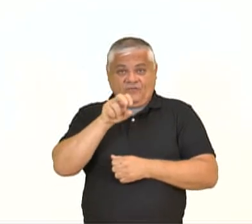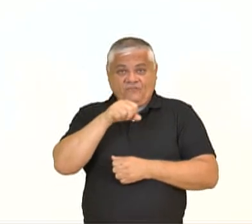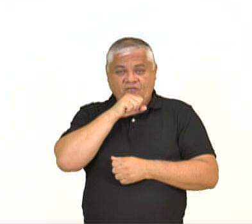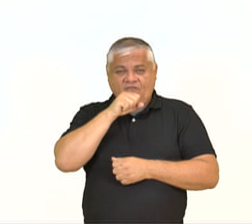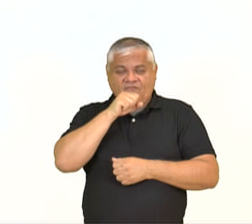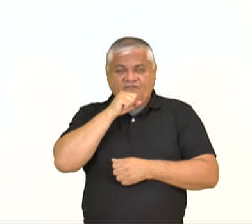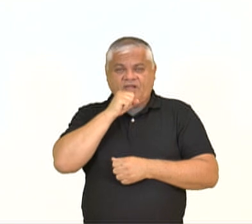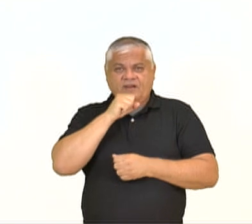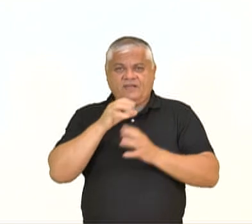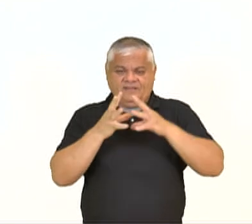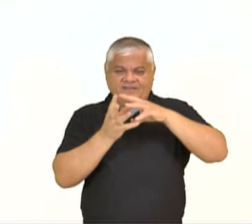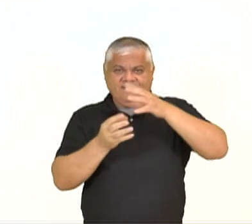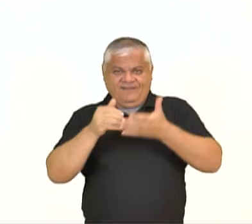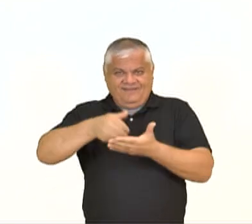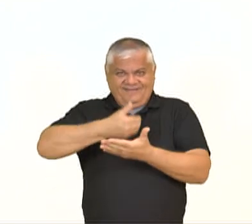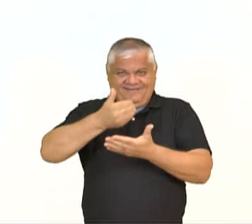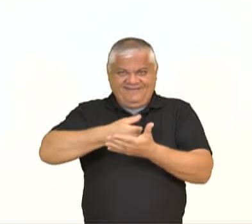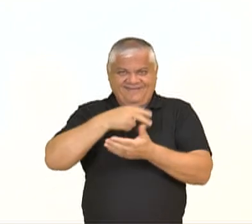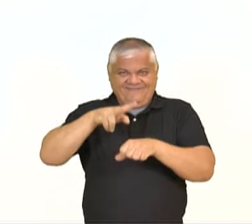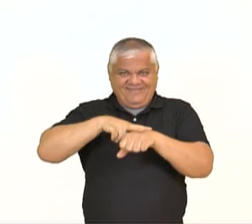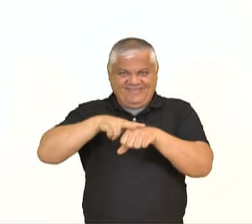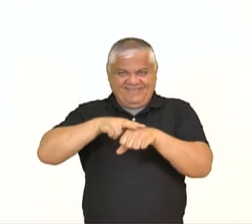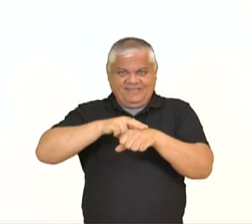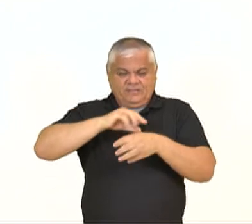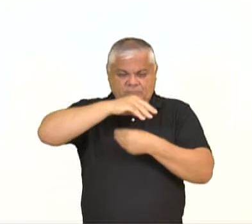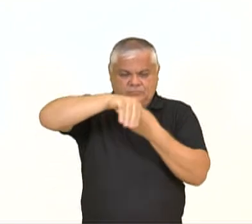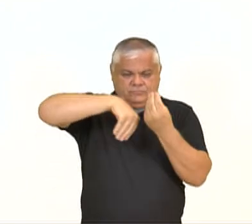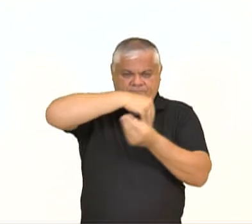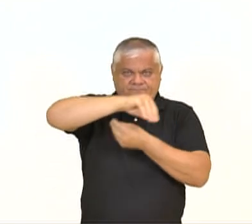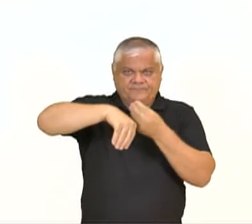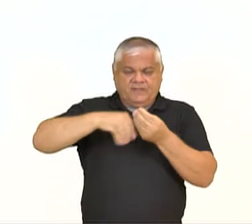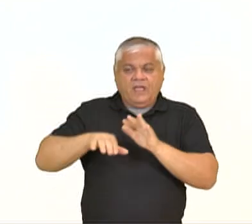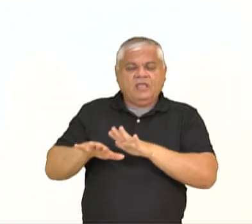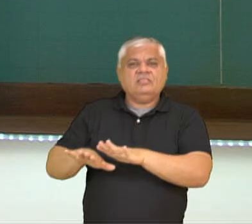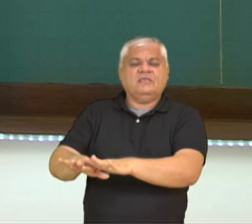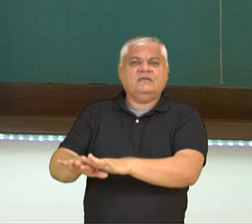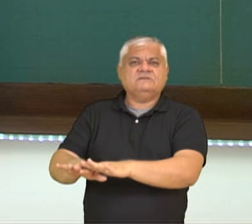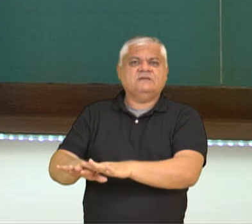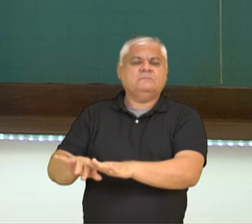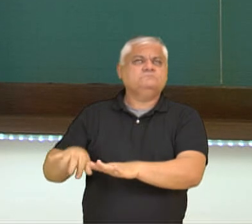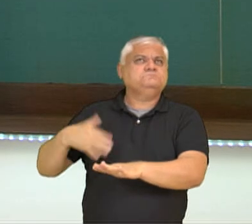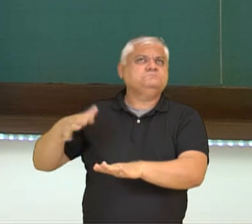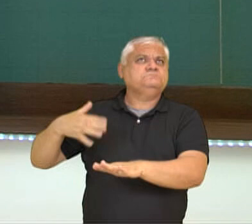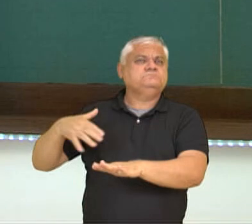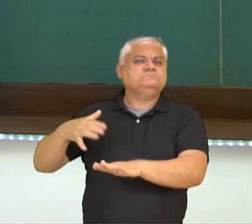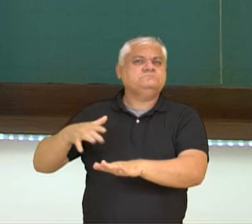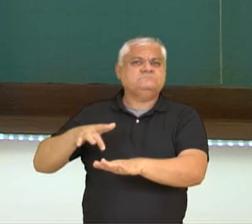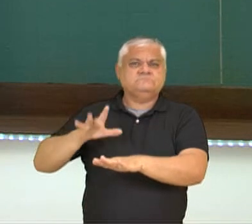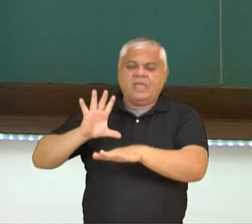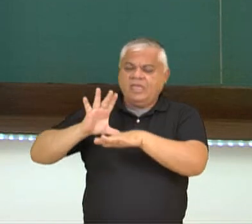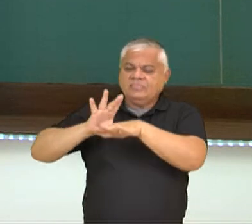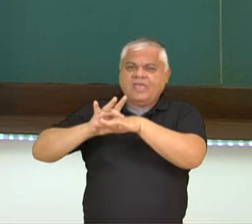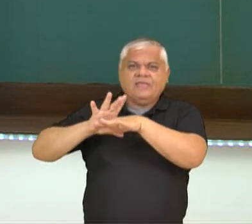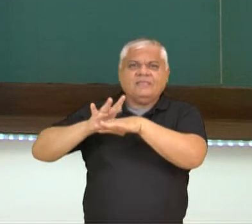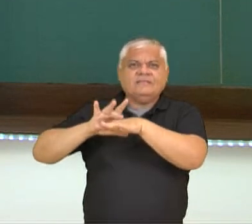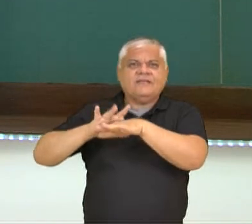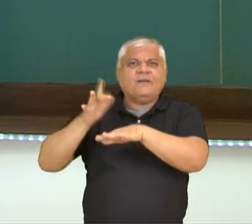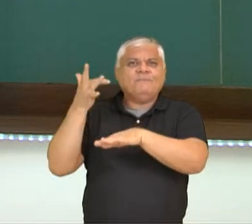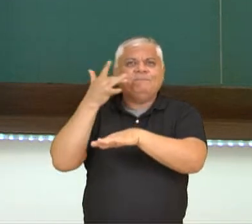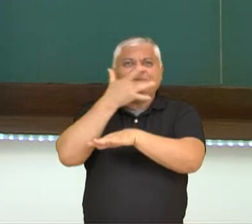abacate na folha de jornal acelerava seu amadurecimento. Vocês já ouviram falar nessa? Será que isso é verdade?